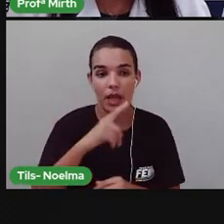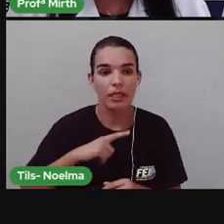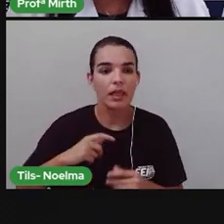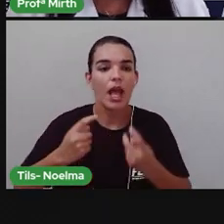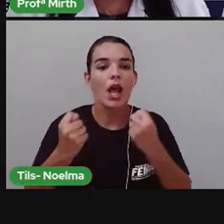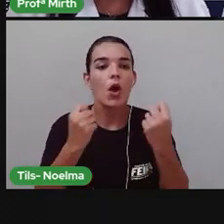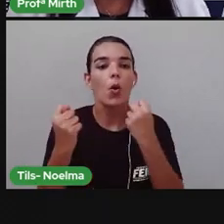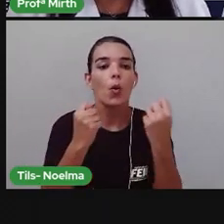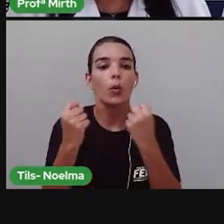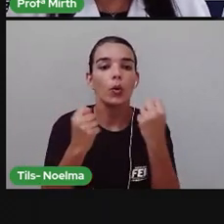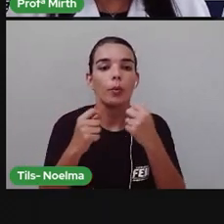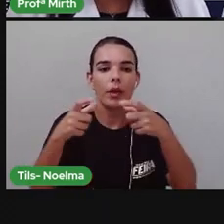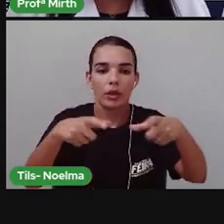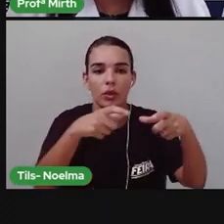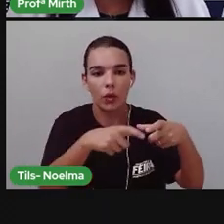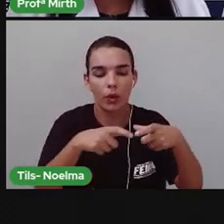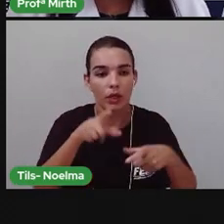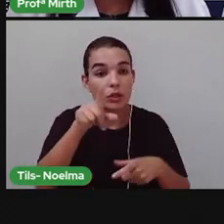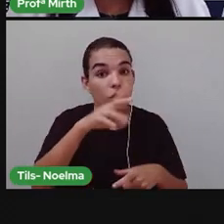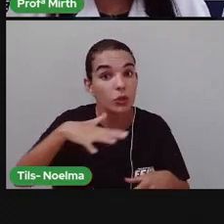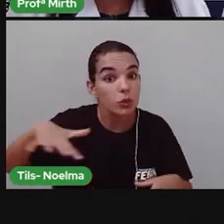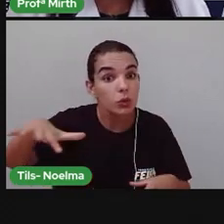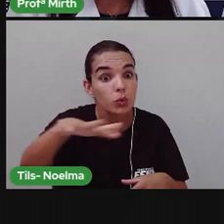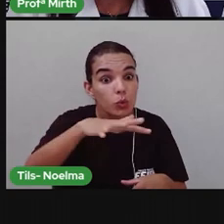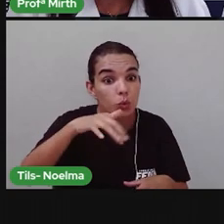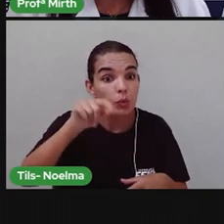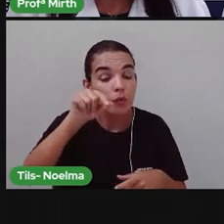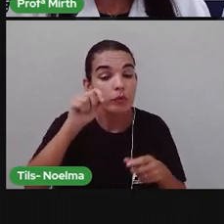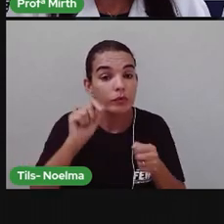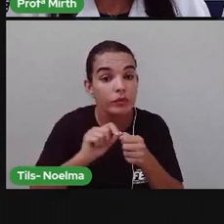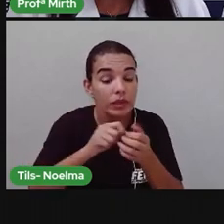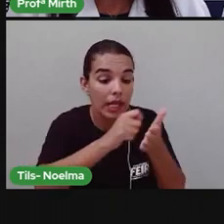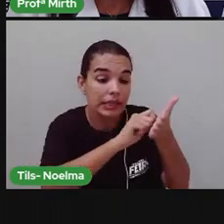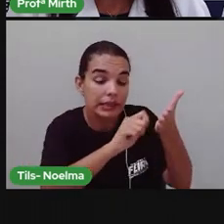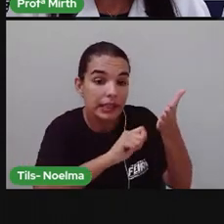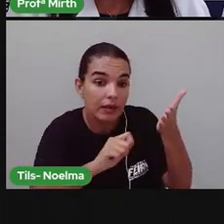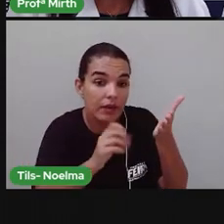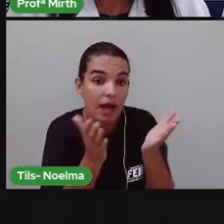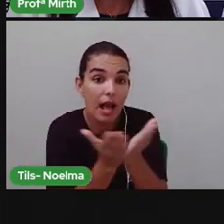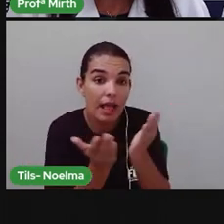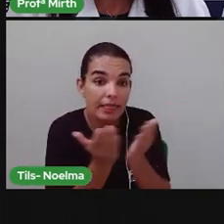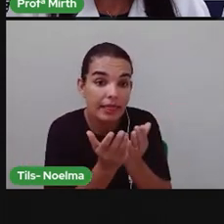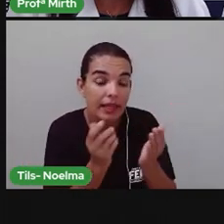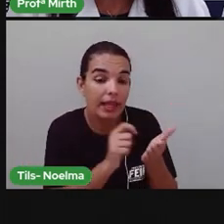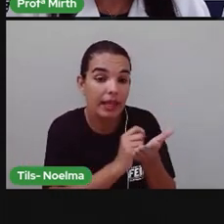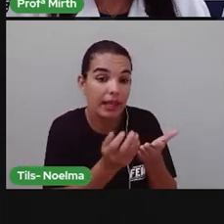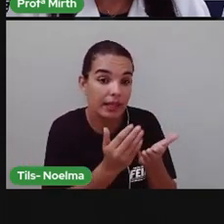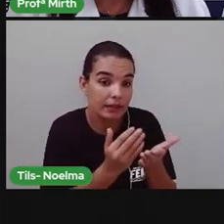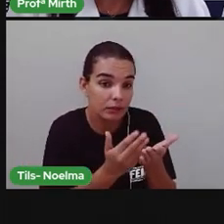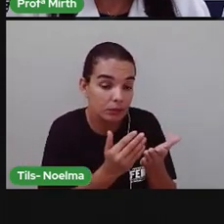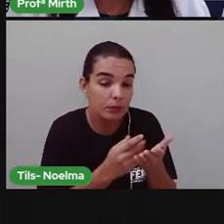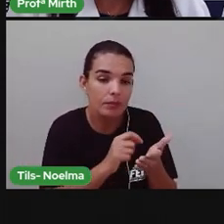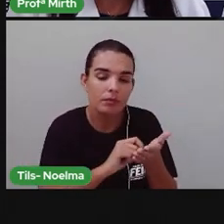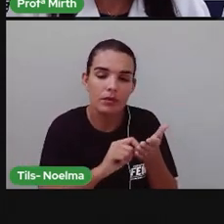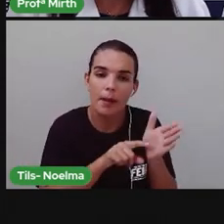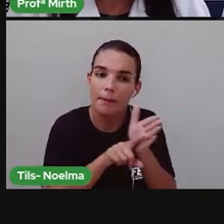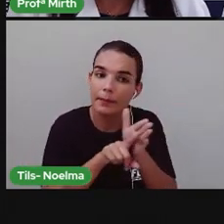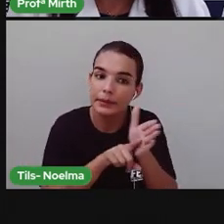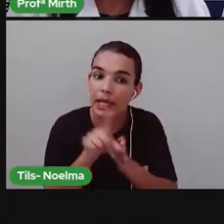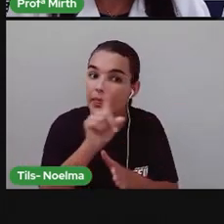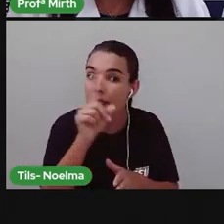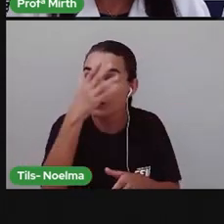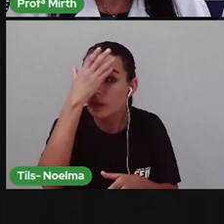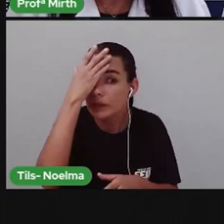economia local Tudo isso aí Vocês vão Escrever aí No caderninho De vocês Fazer a pesquisa Não